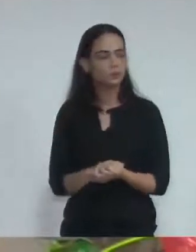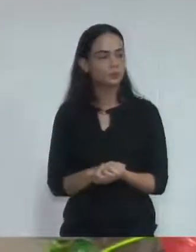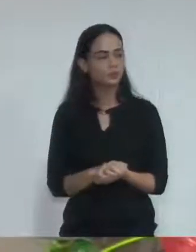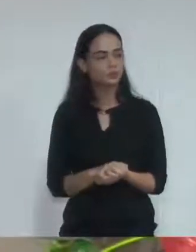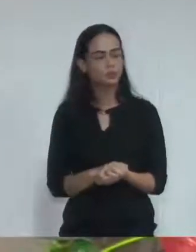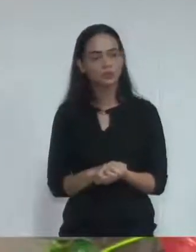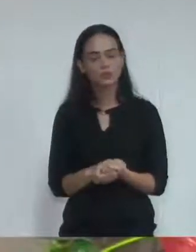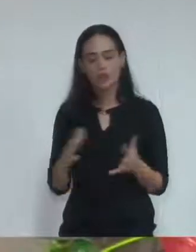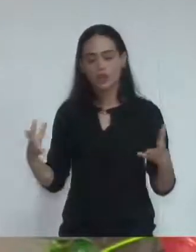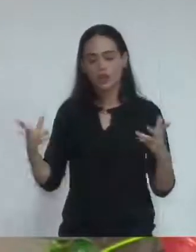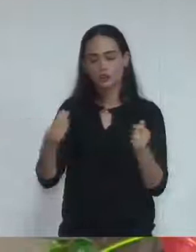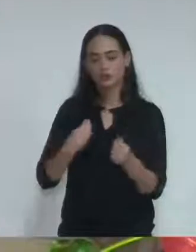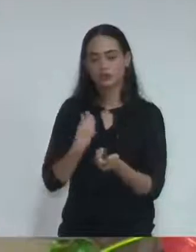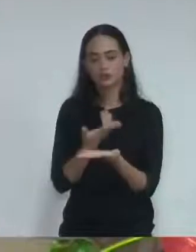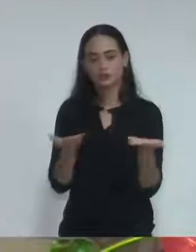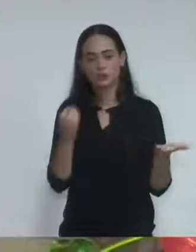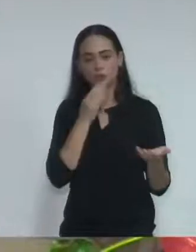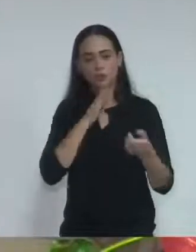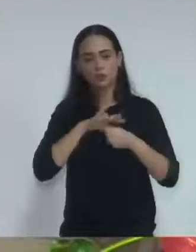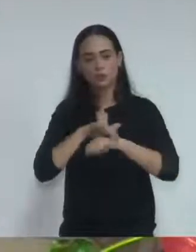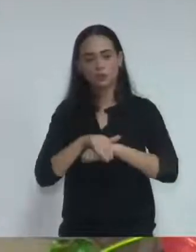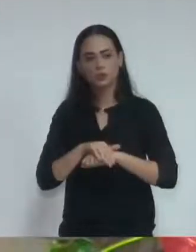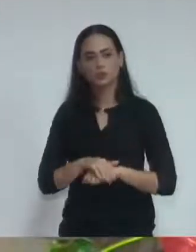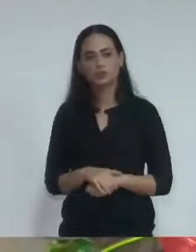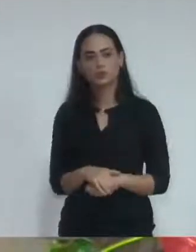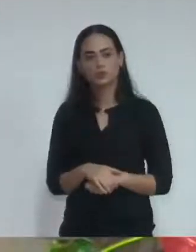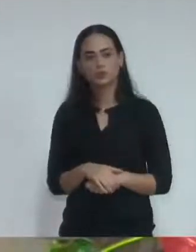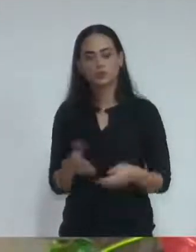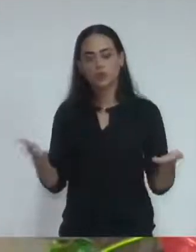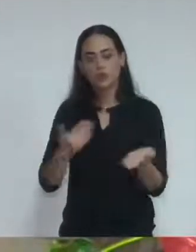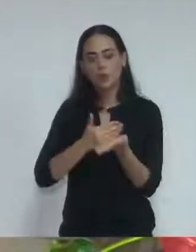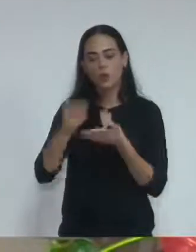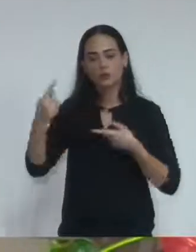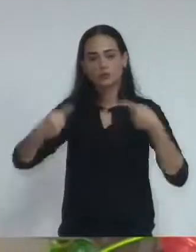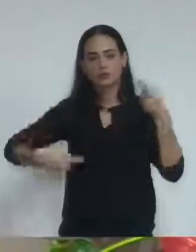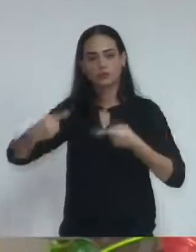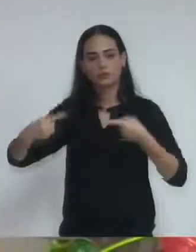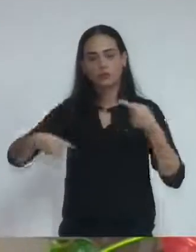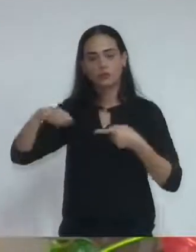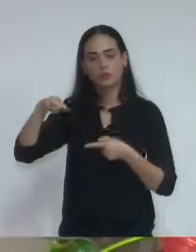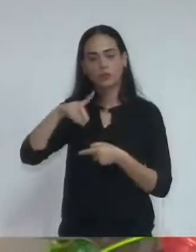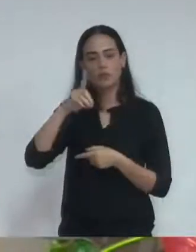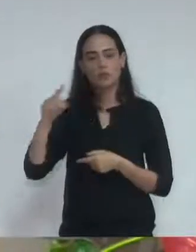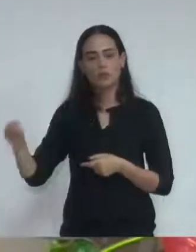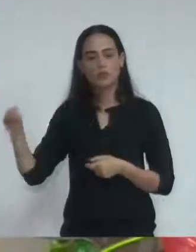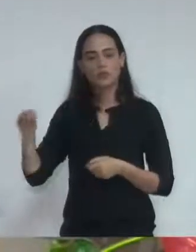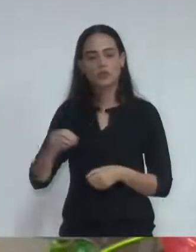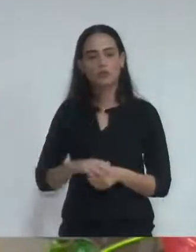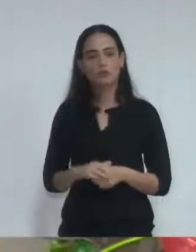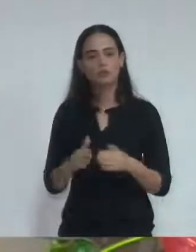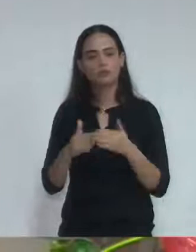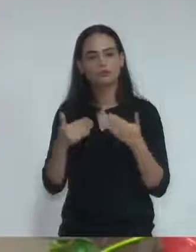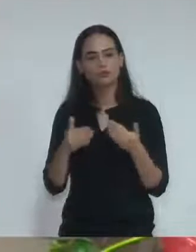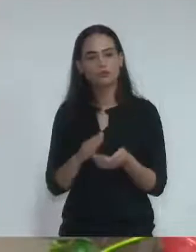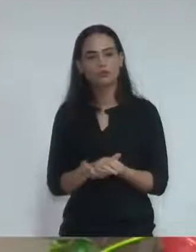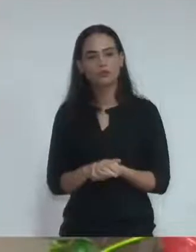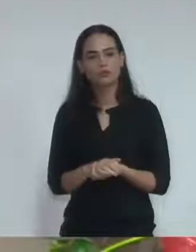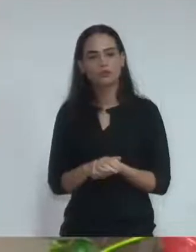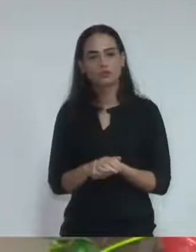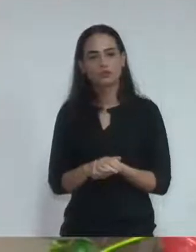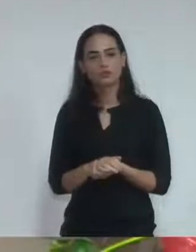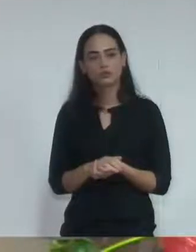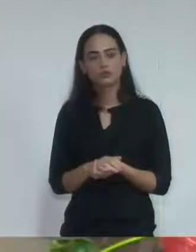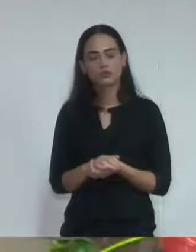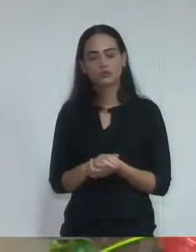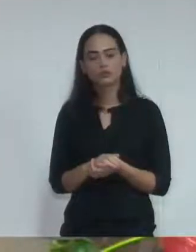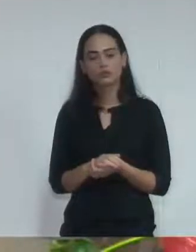a todos uma boa noite. Bom, nesse momento estamos discutindo as moções e, de antemão, quero ressaltar que estarei votando